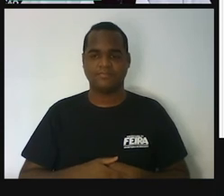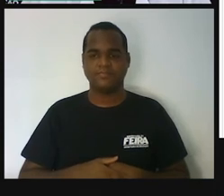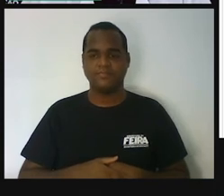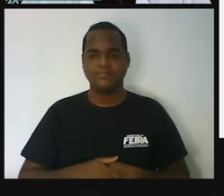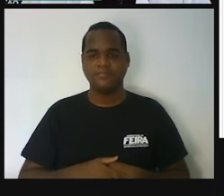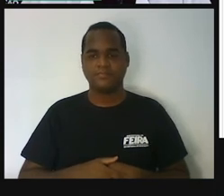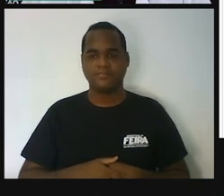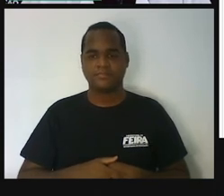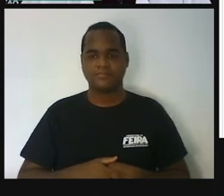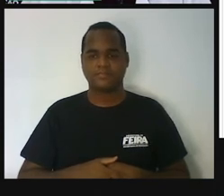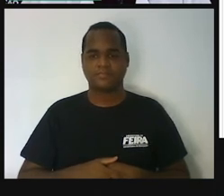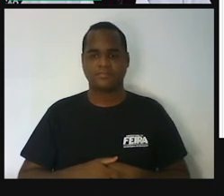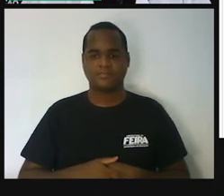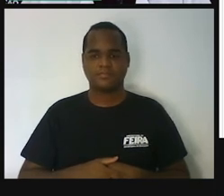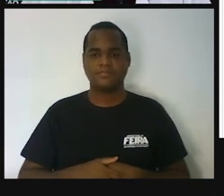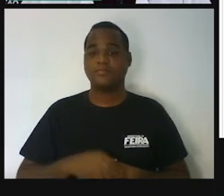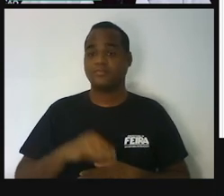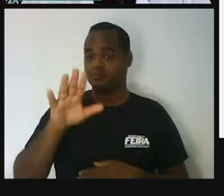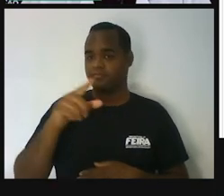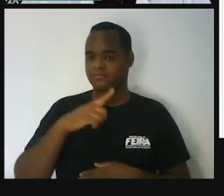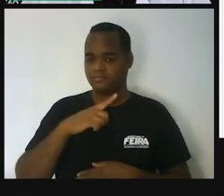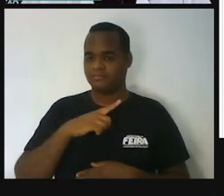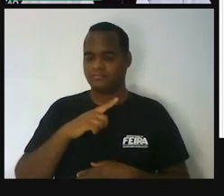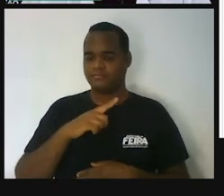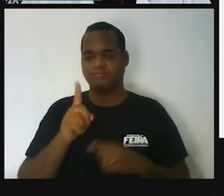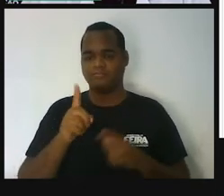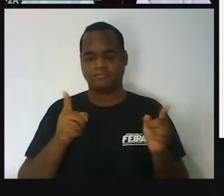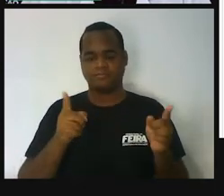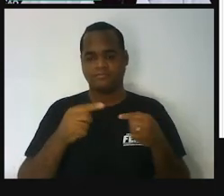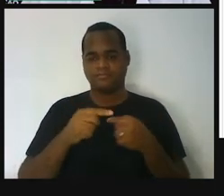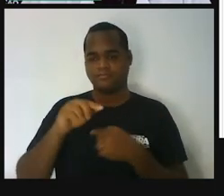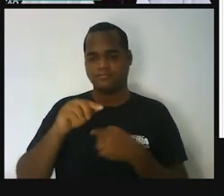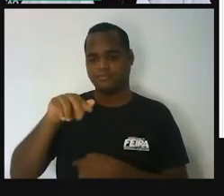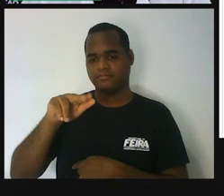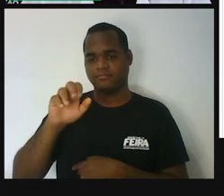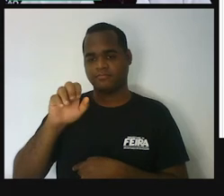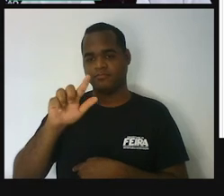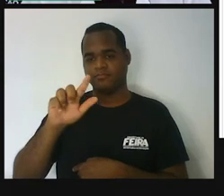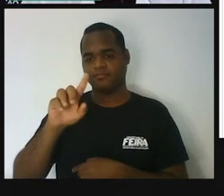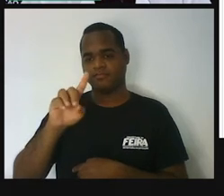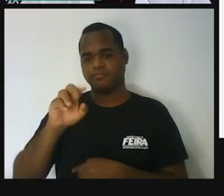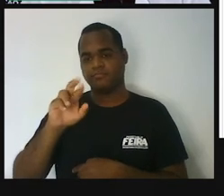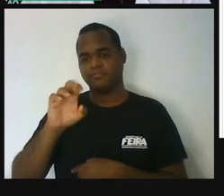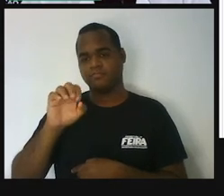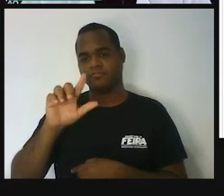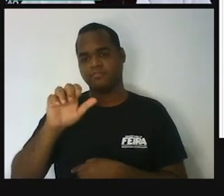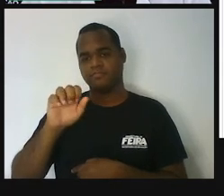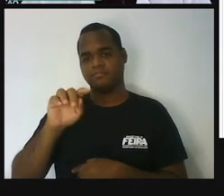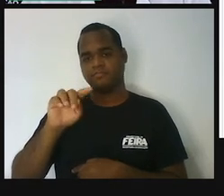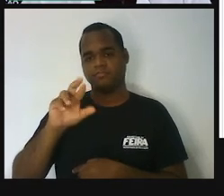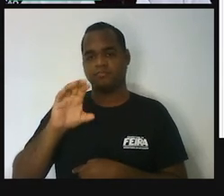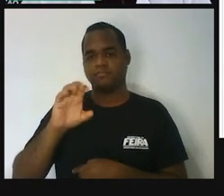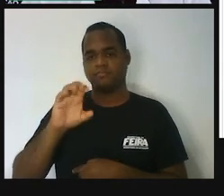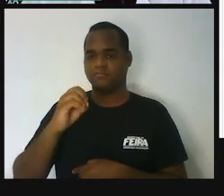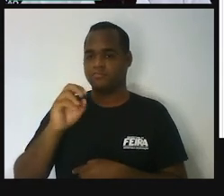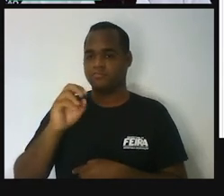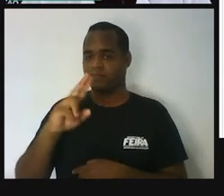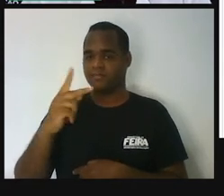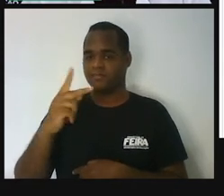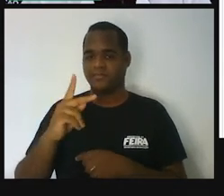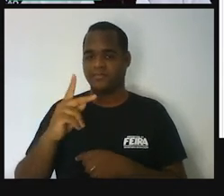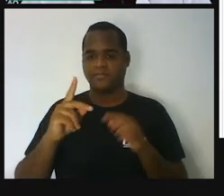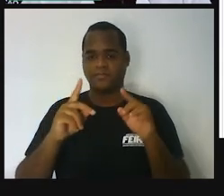Agora, esse quadrilátero que aparece aqui, ó. Ele tem um nome também especial, como o quadrado, né? O